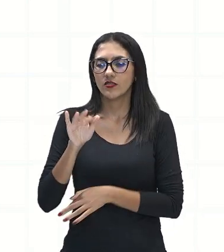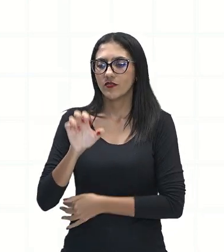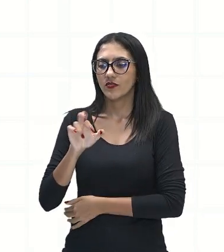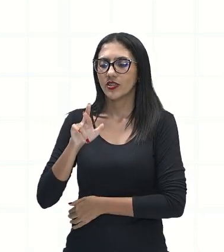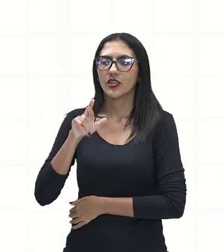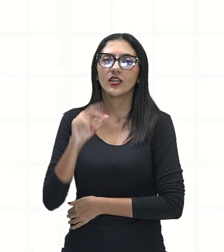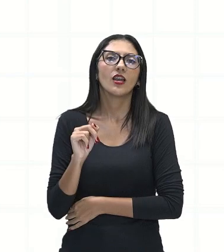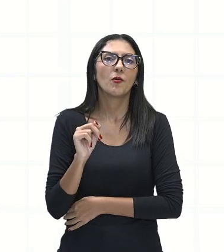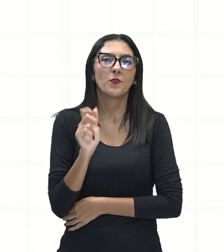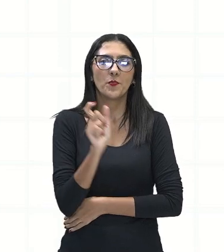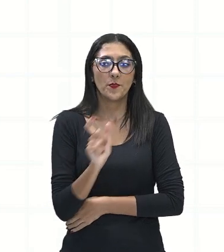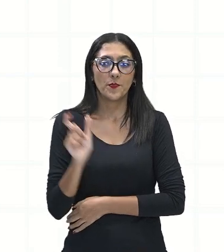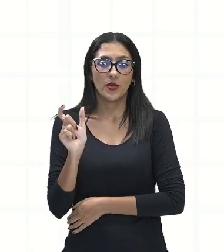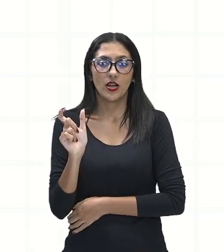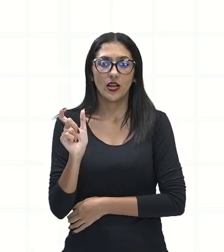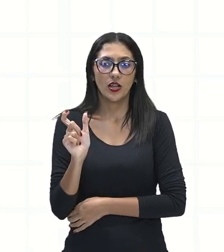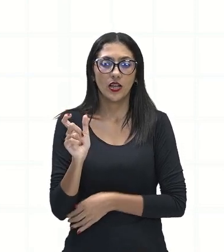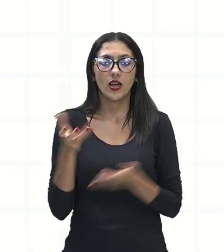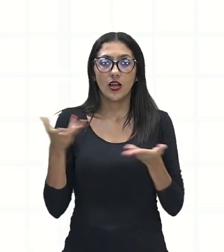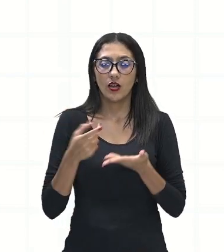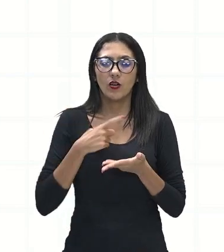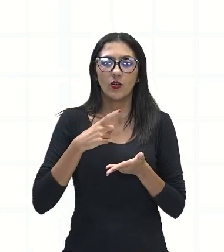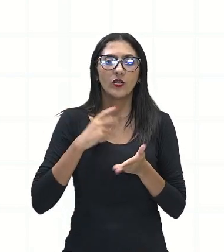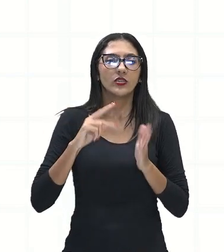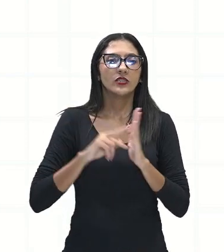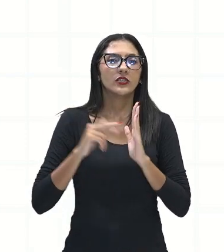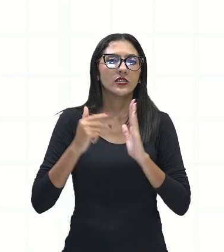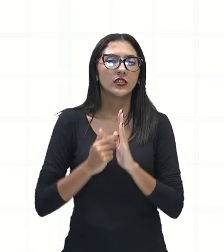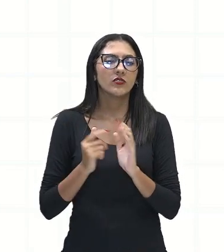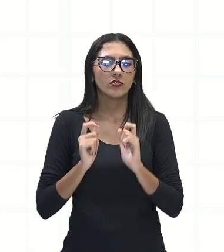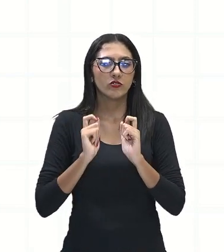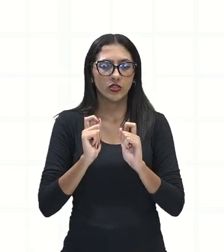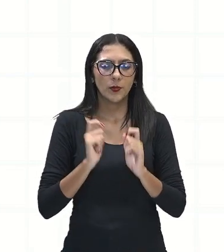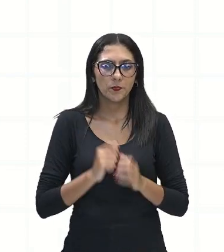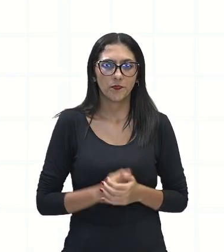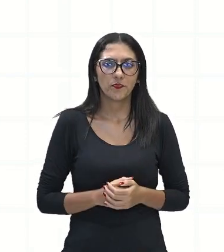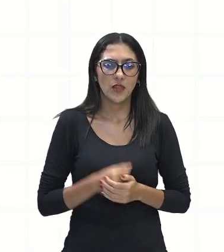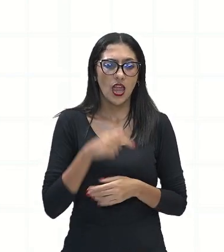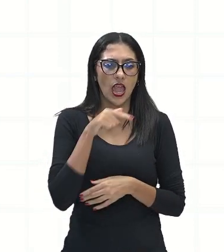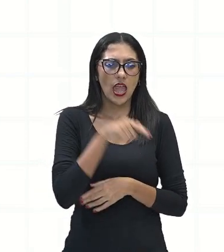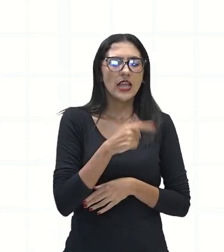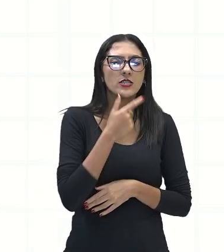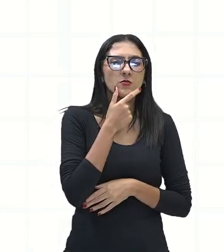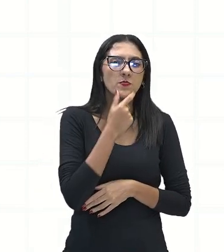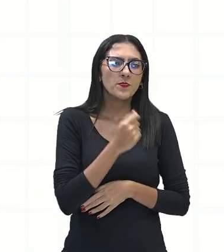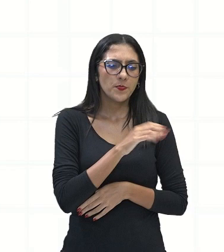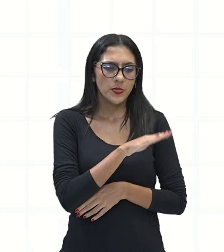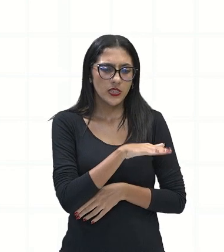no sentido de quê? De esse menino ser